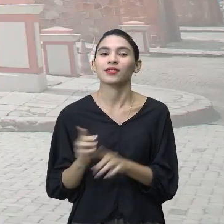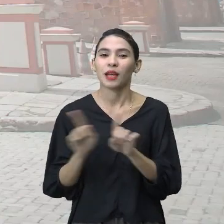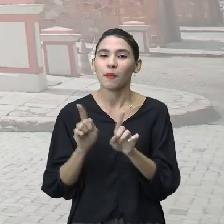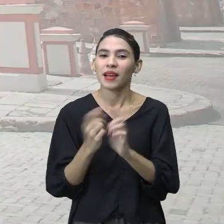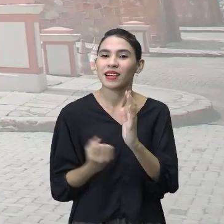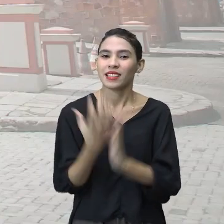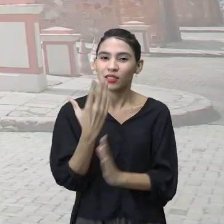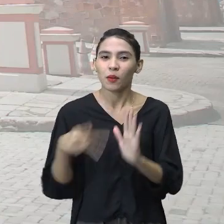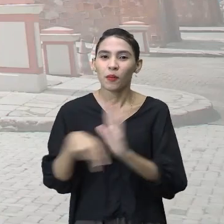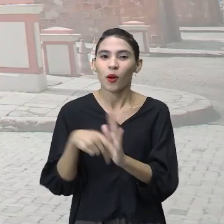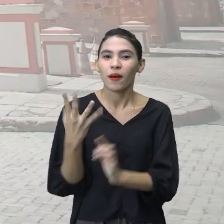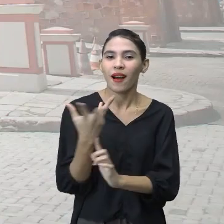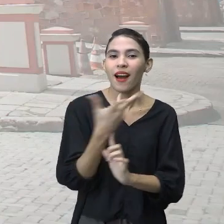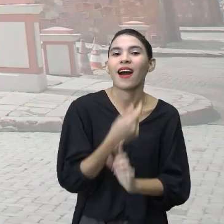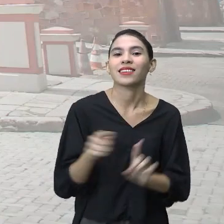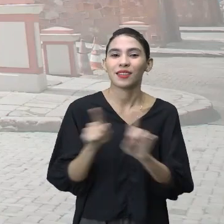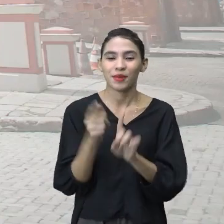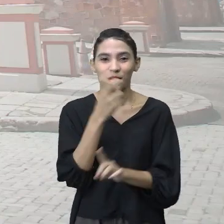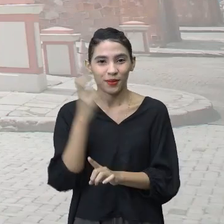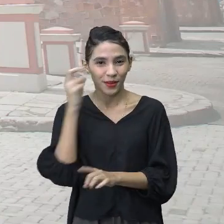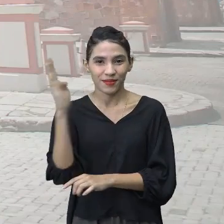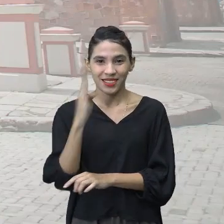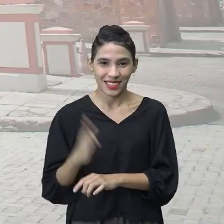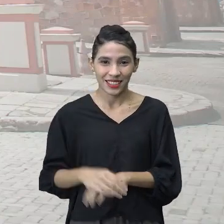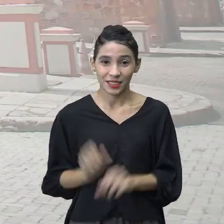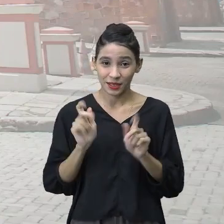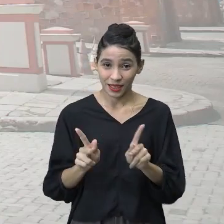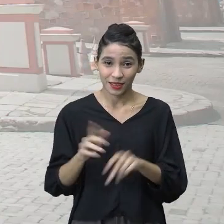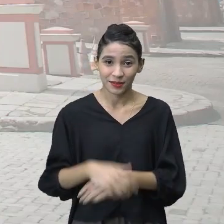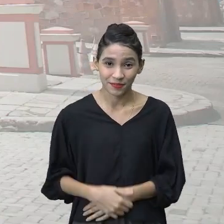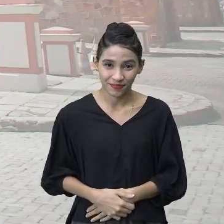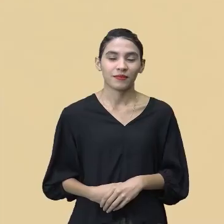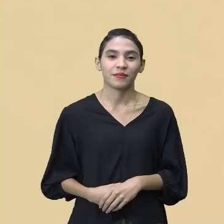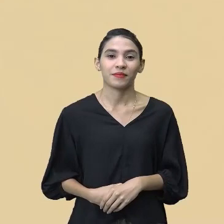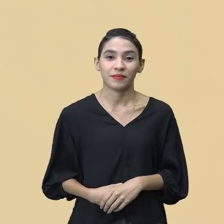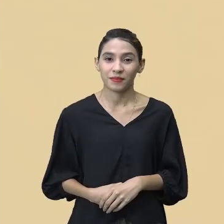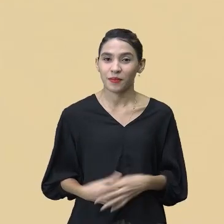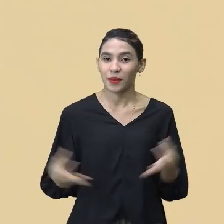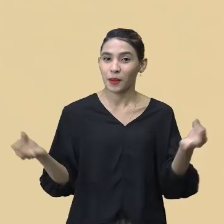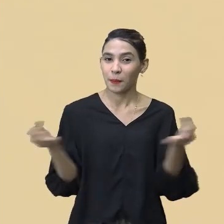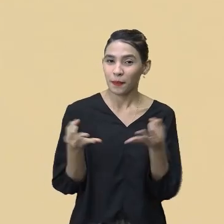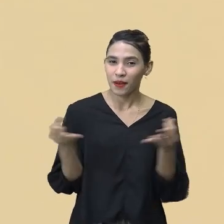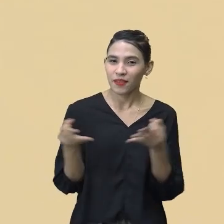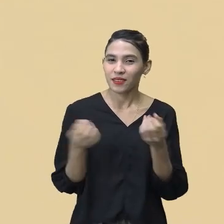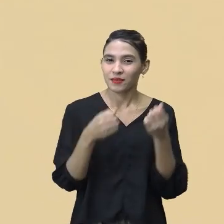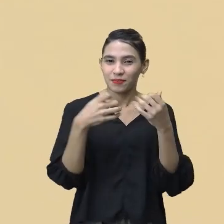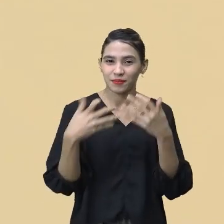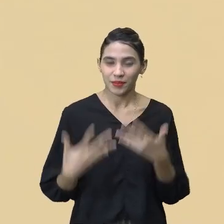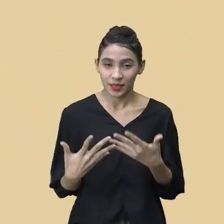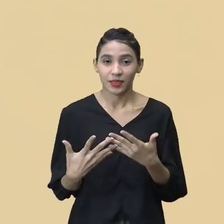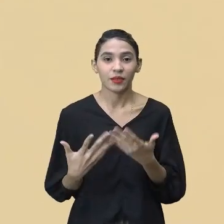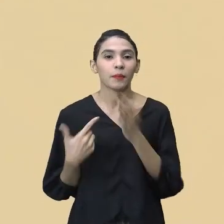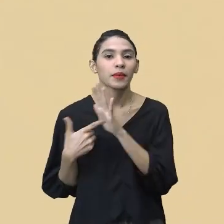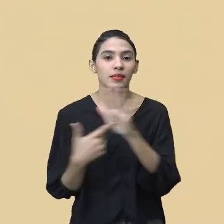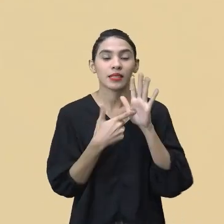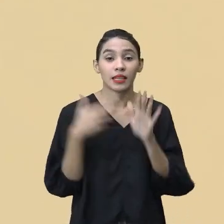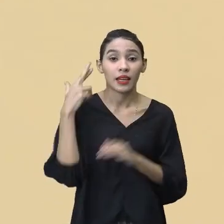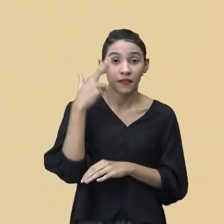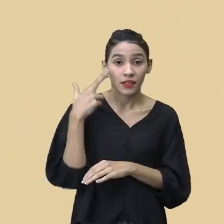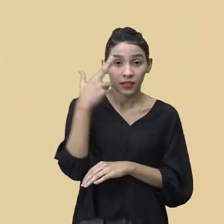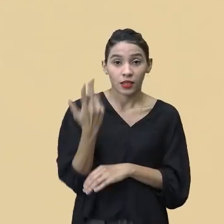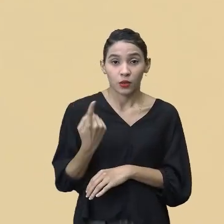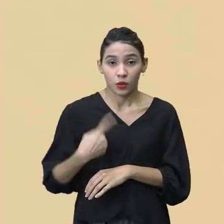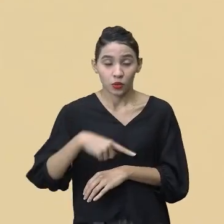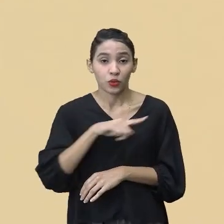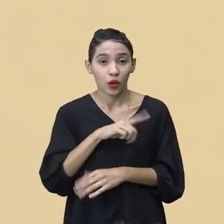de arte e de cultura brasileira. Certo? Perfeita a explicação que traz a reflexão de que nós